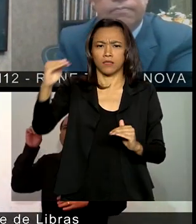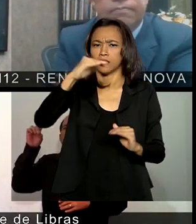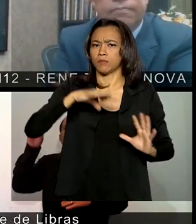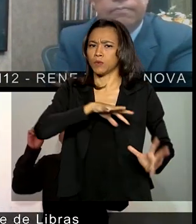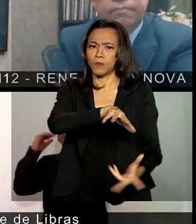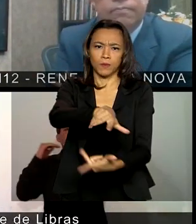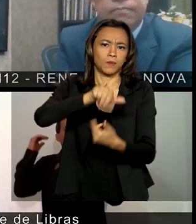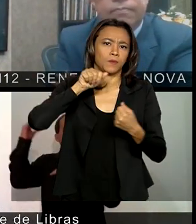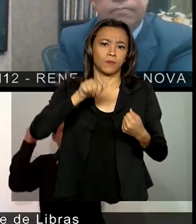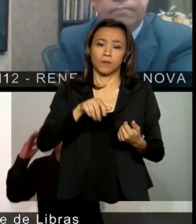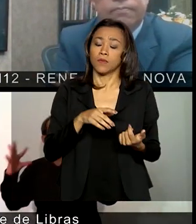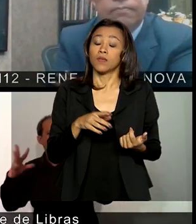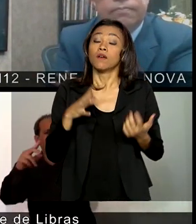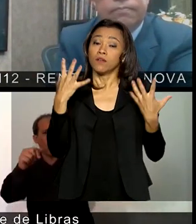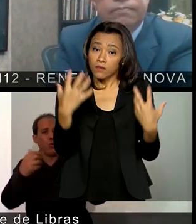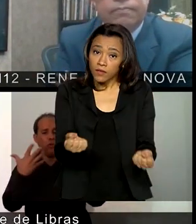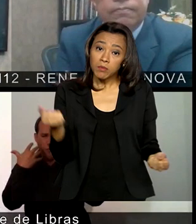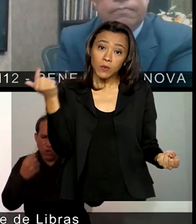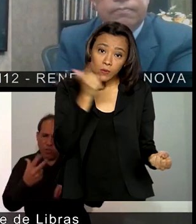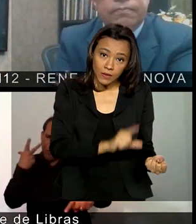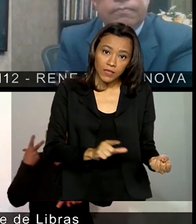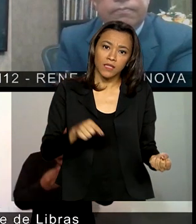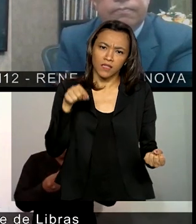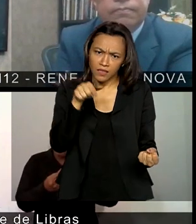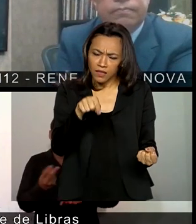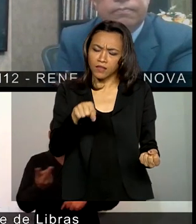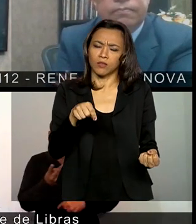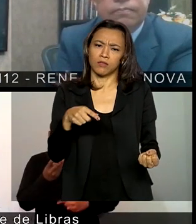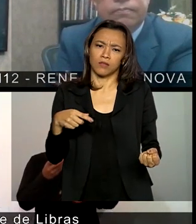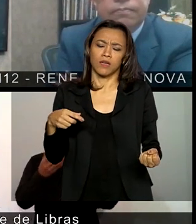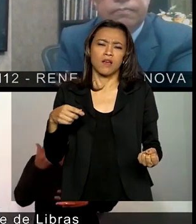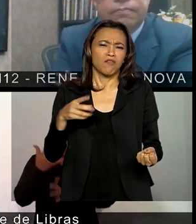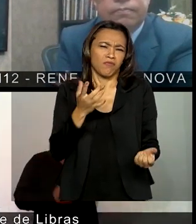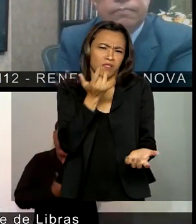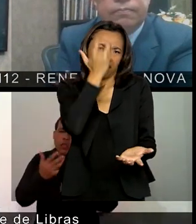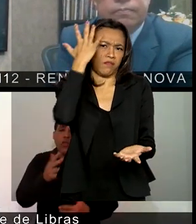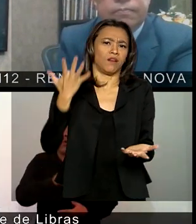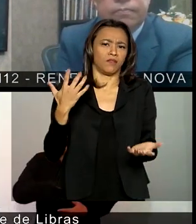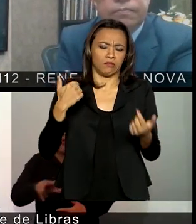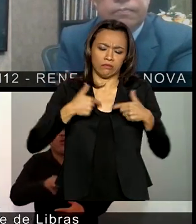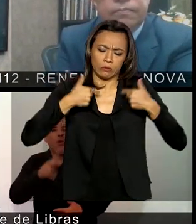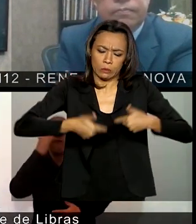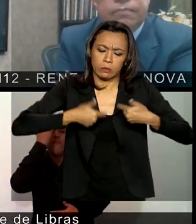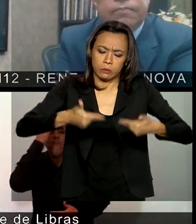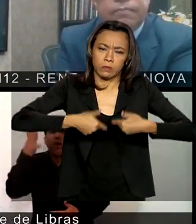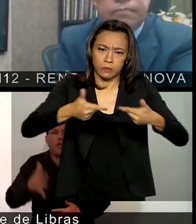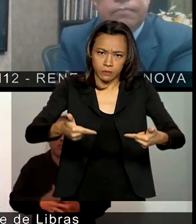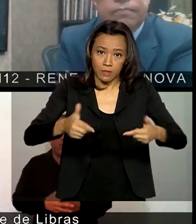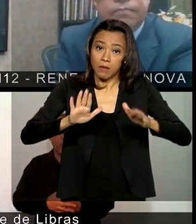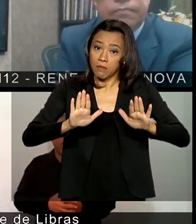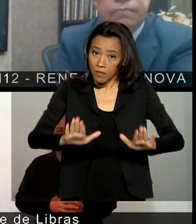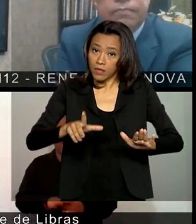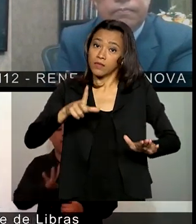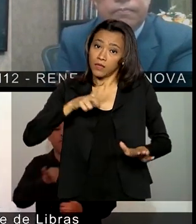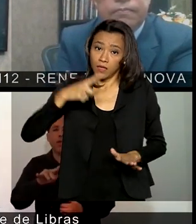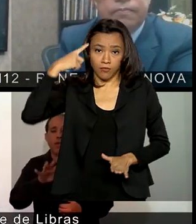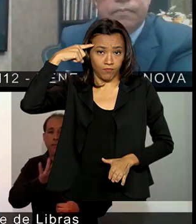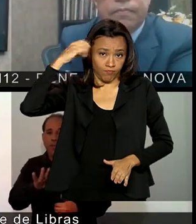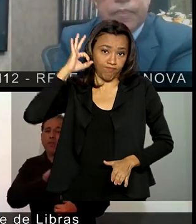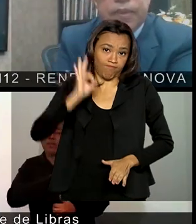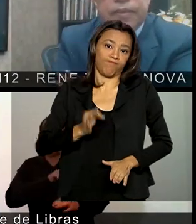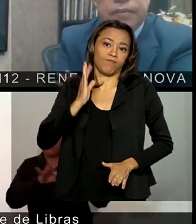Vamos vencer esses obstáculos. Não serão fáceis, mas tenho certeza